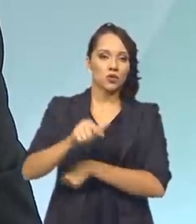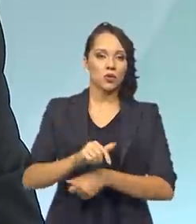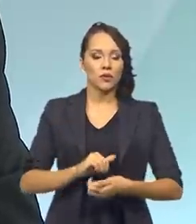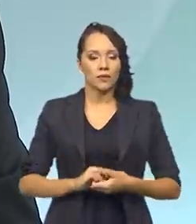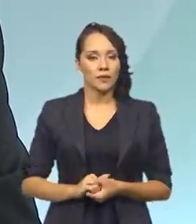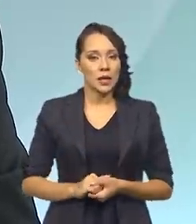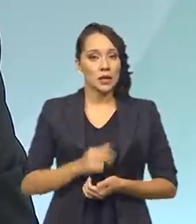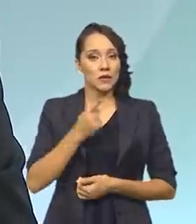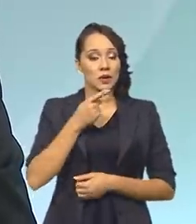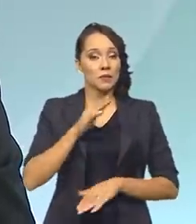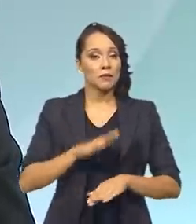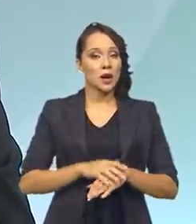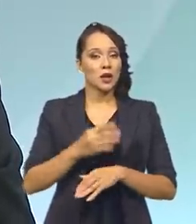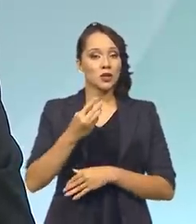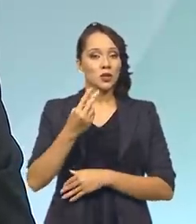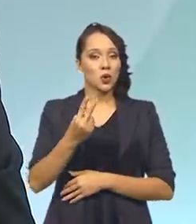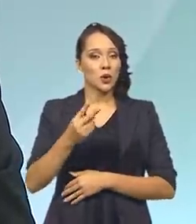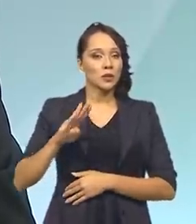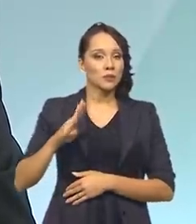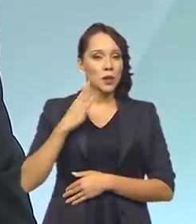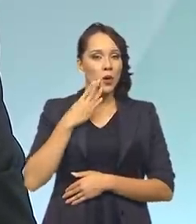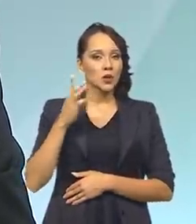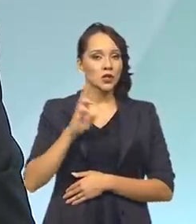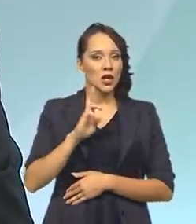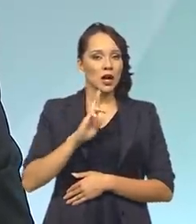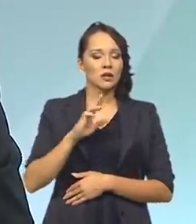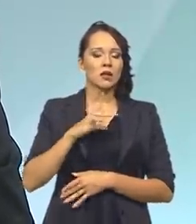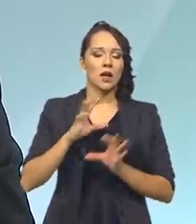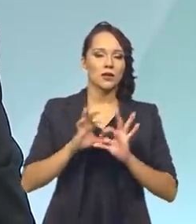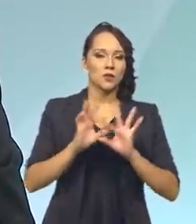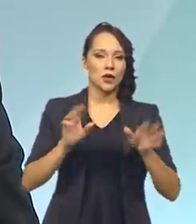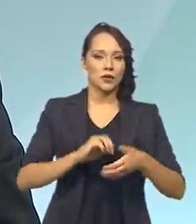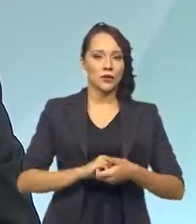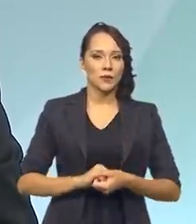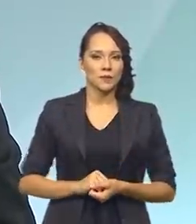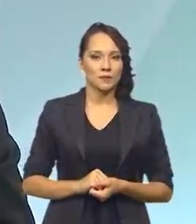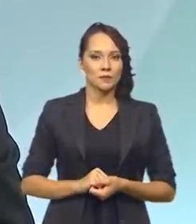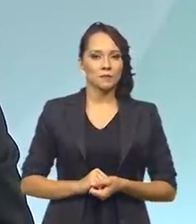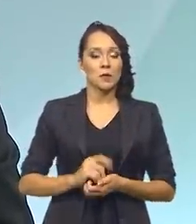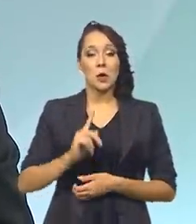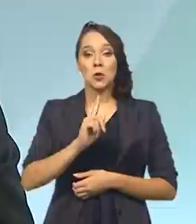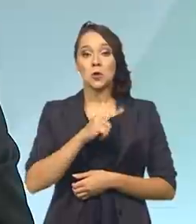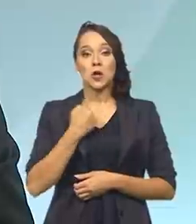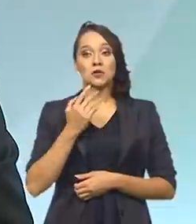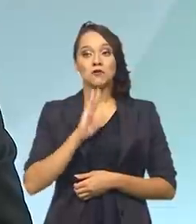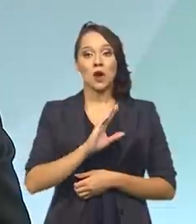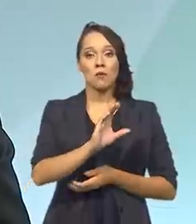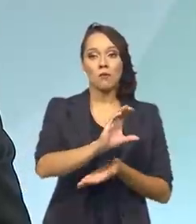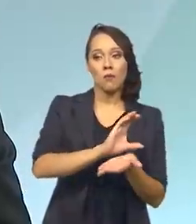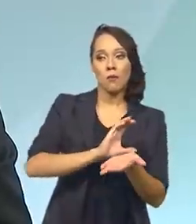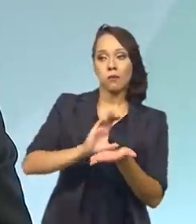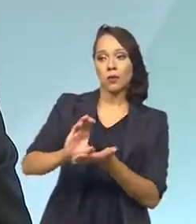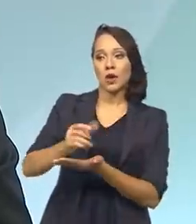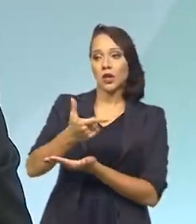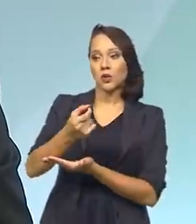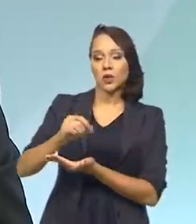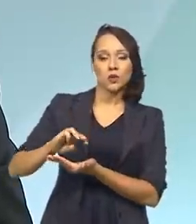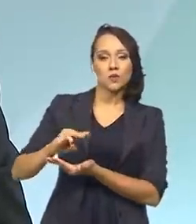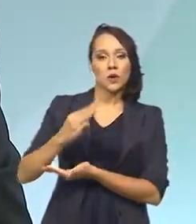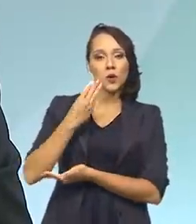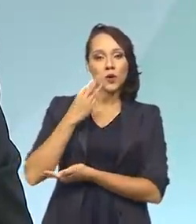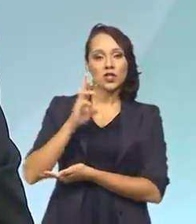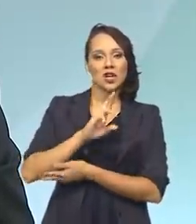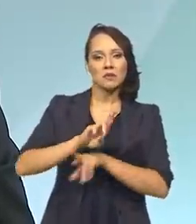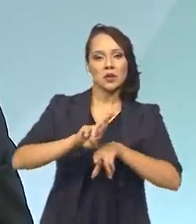Então, a está falando aí de mais de 2 bilhões de reais que estão disponíveis. Nós já repassamos alguma coisa como 200 milhões de reais para